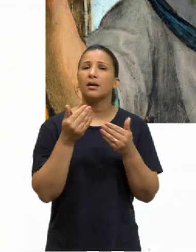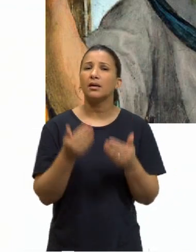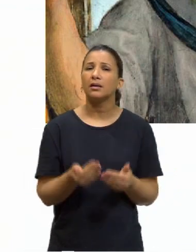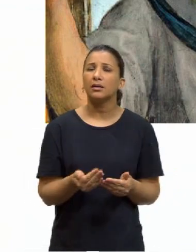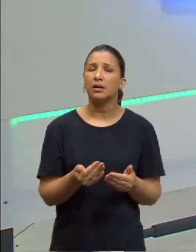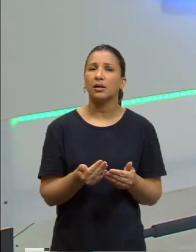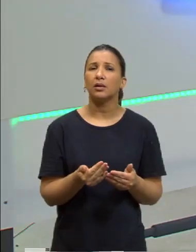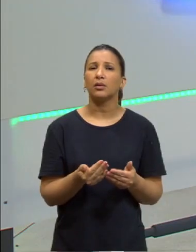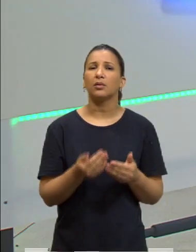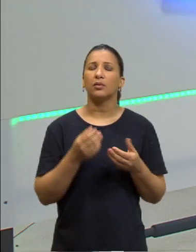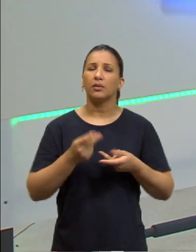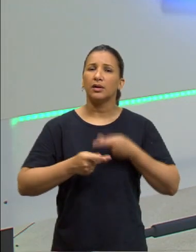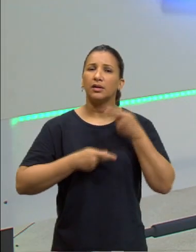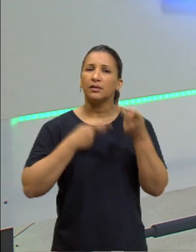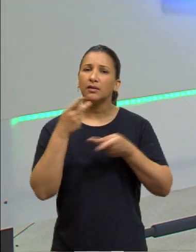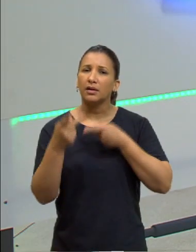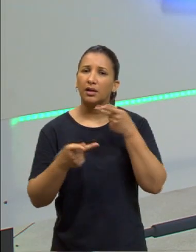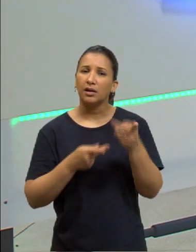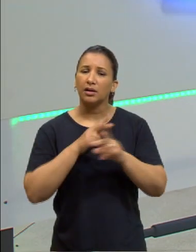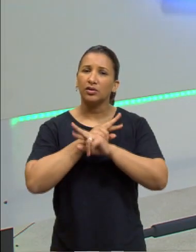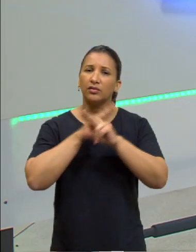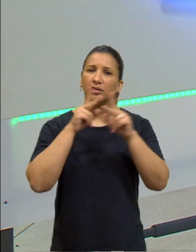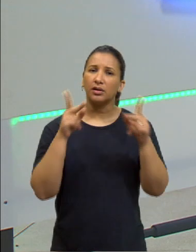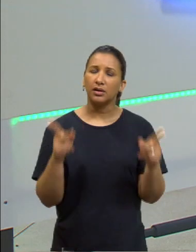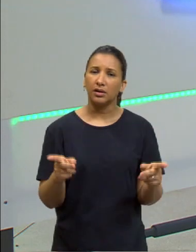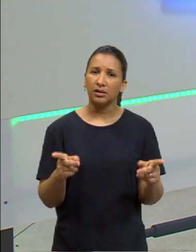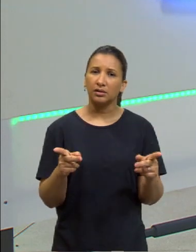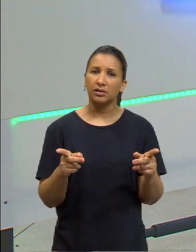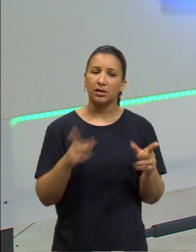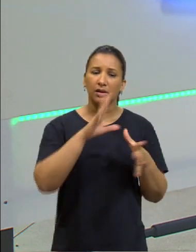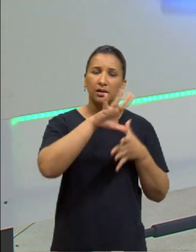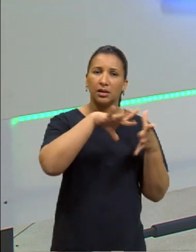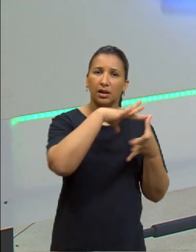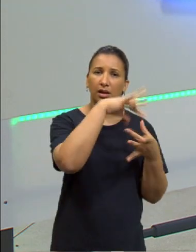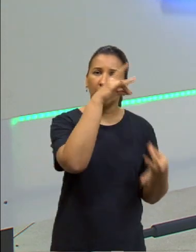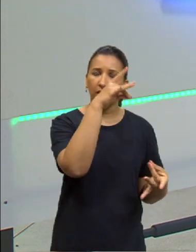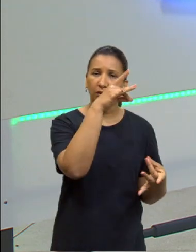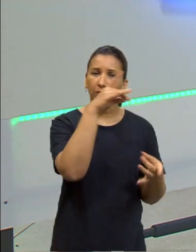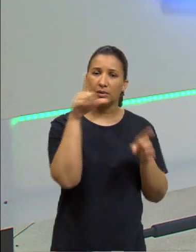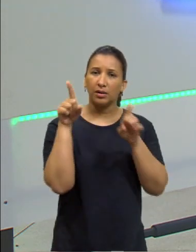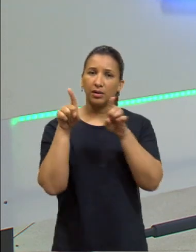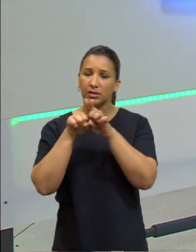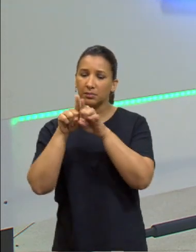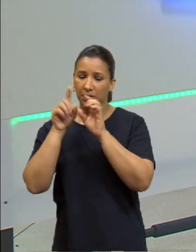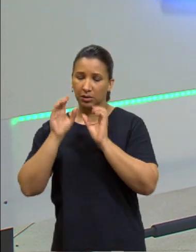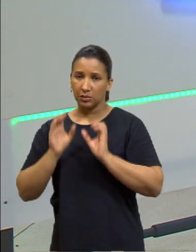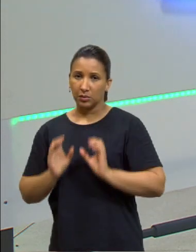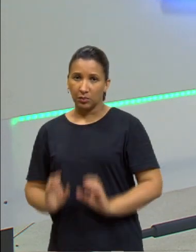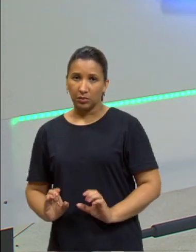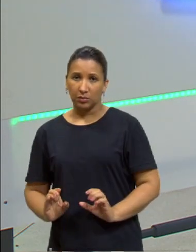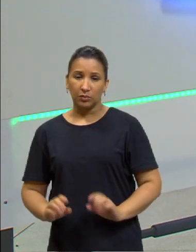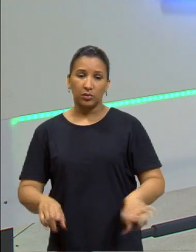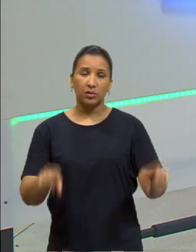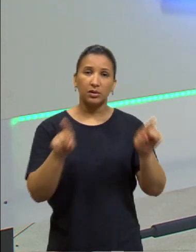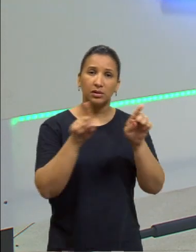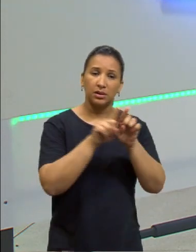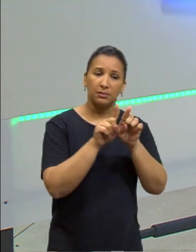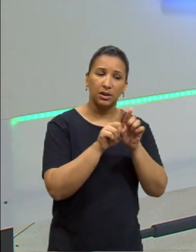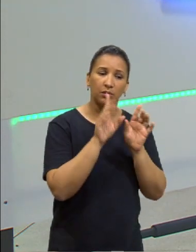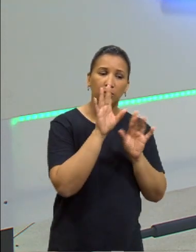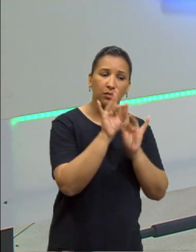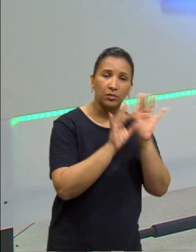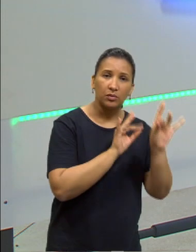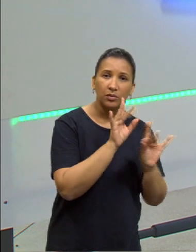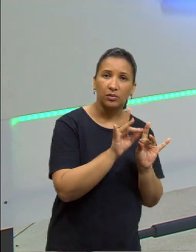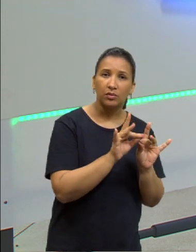falava na diferença entre alma e corpo, estão lembrados, o mundo inteligível, mundo sensível, o mundo